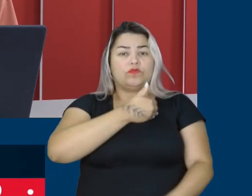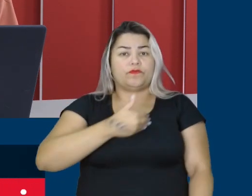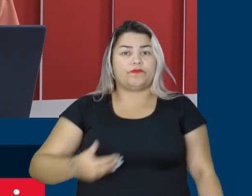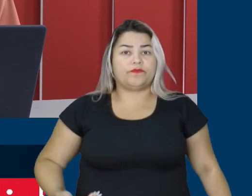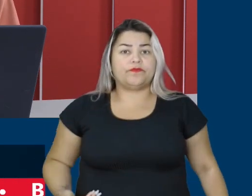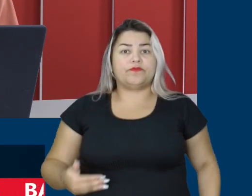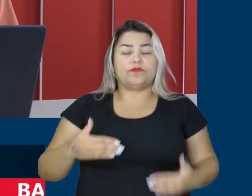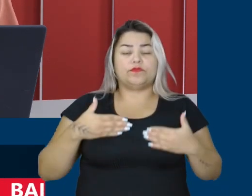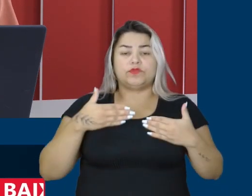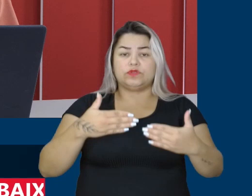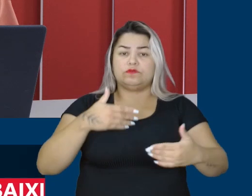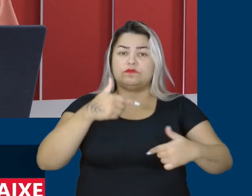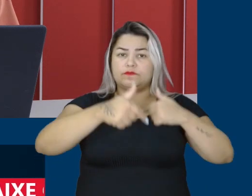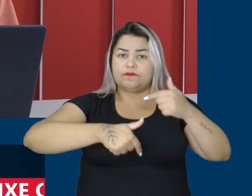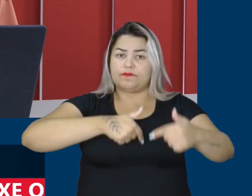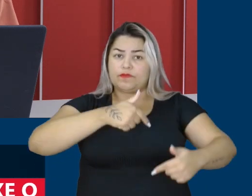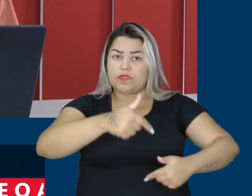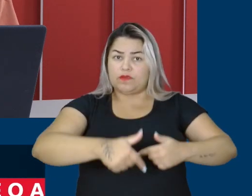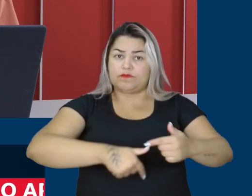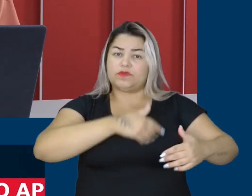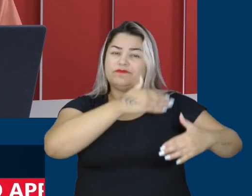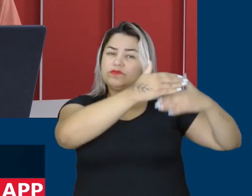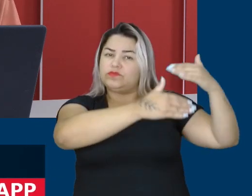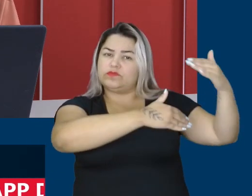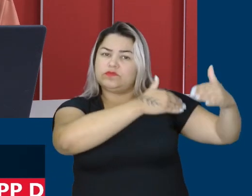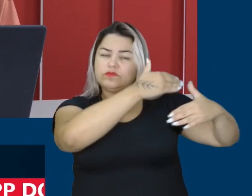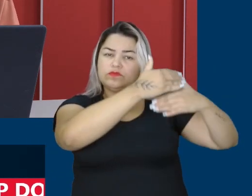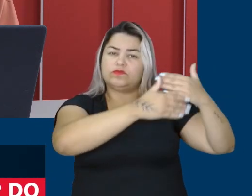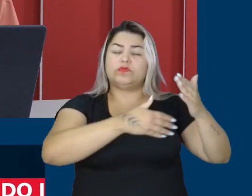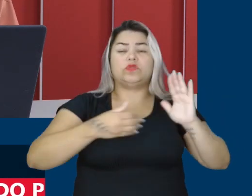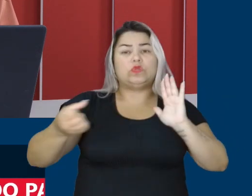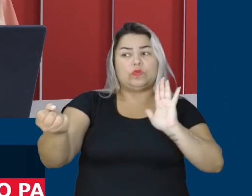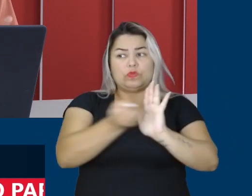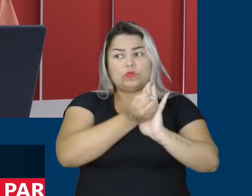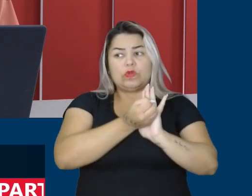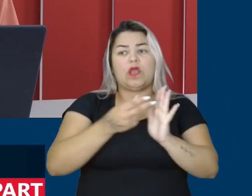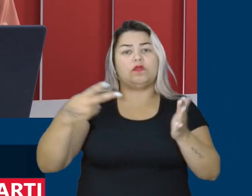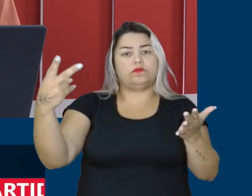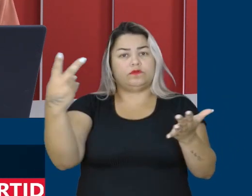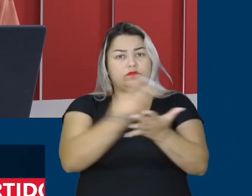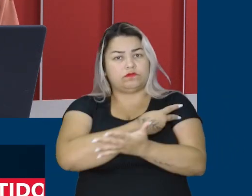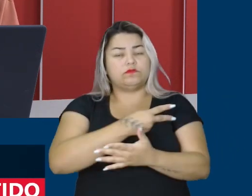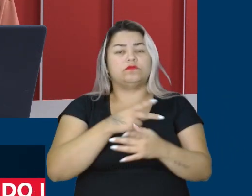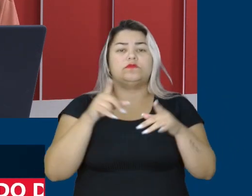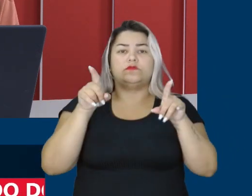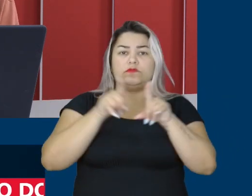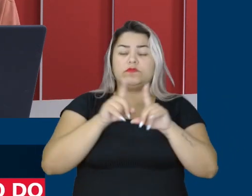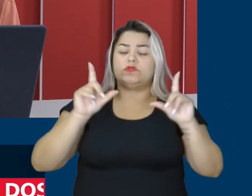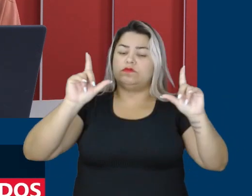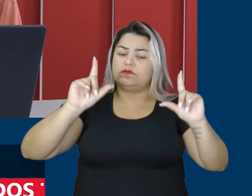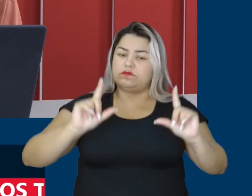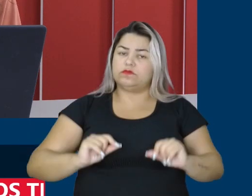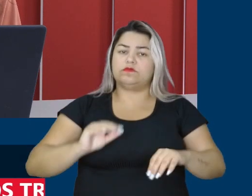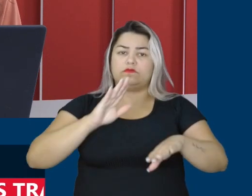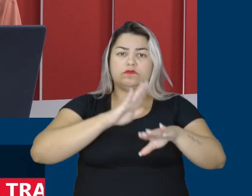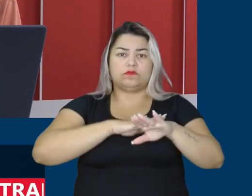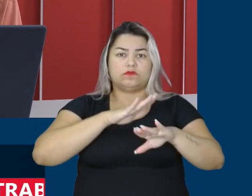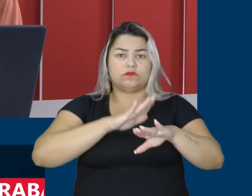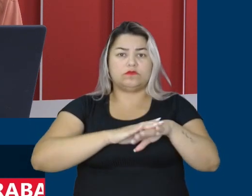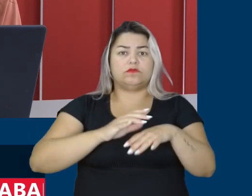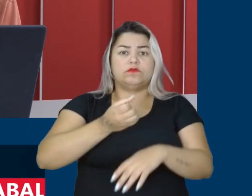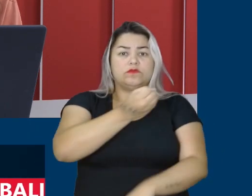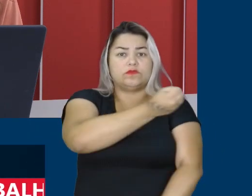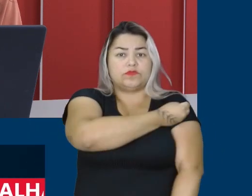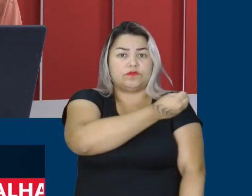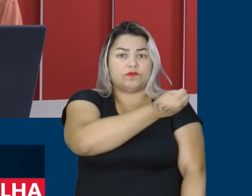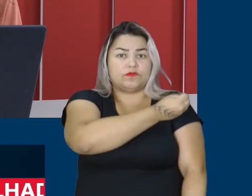Trabalho, tem desenvolvido aí para que essa marca fosse atingida e, claro, reduzir ainda mais esse número